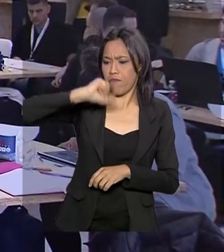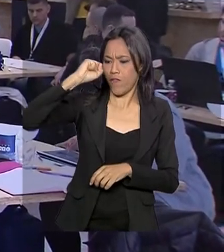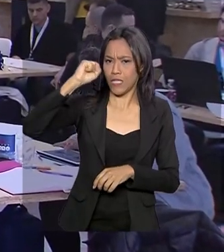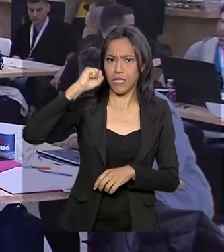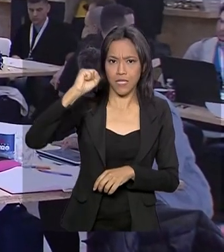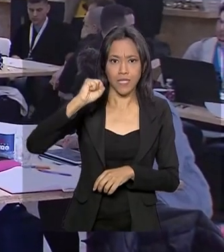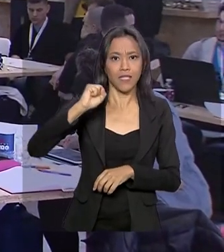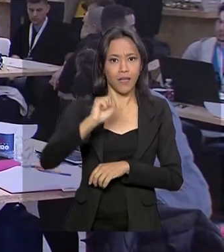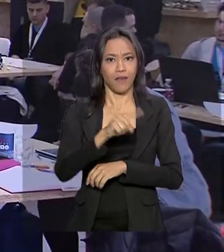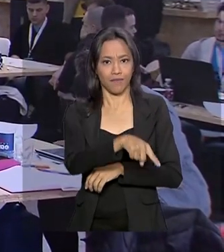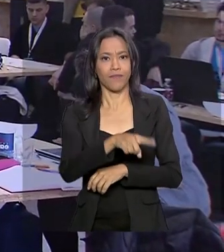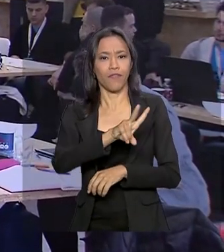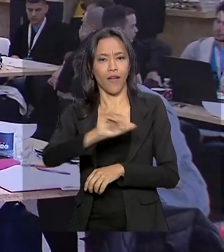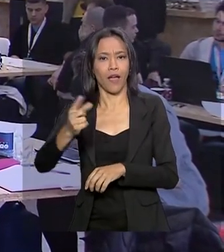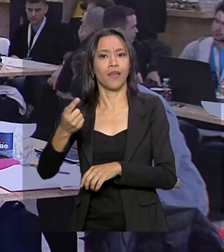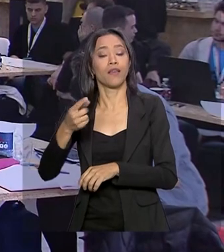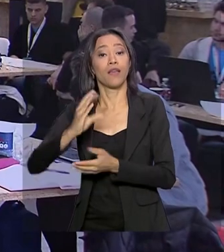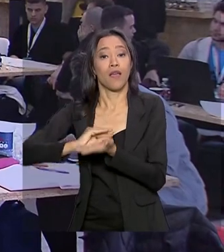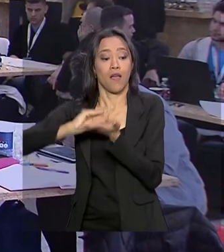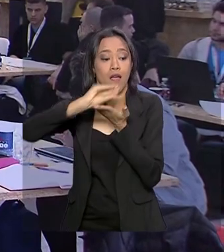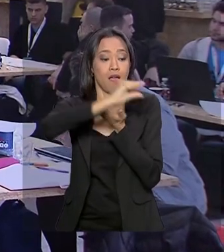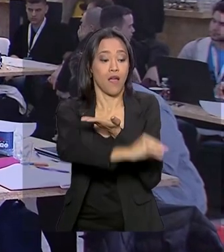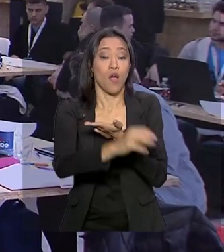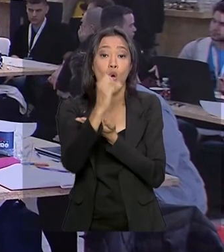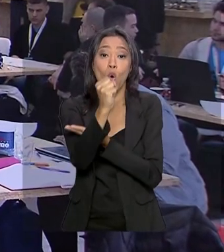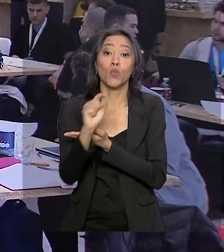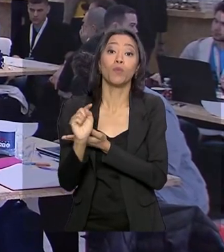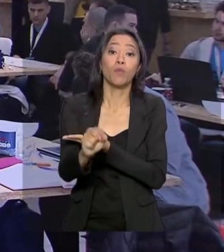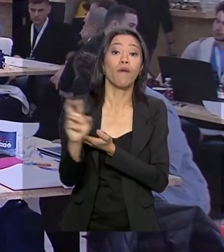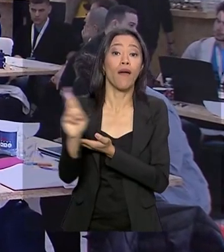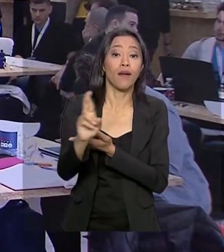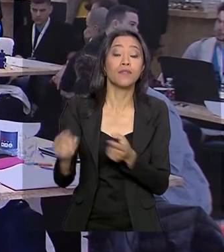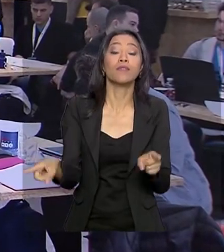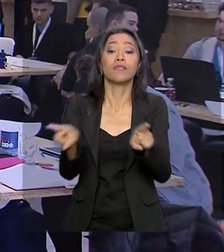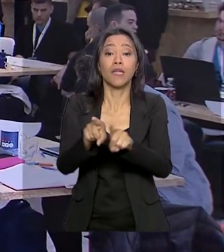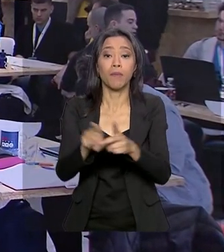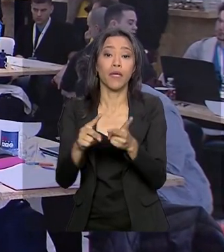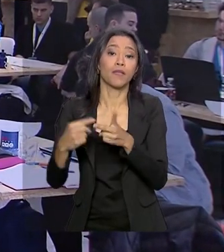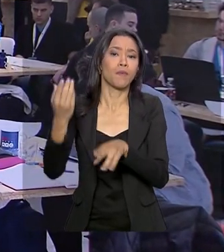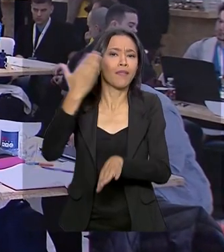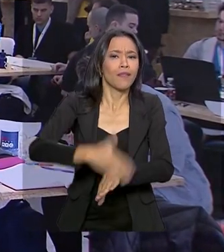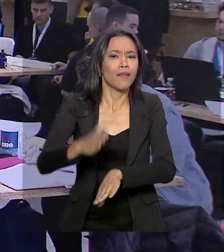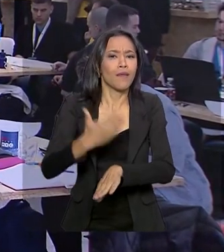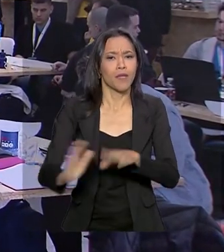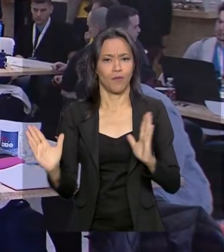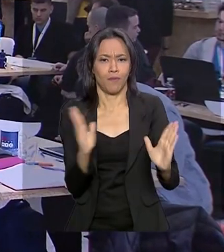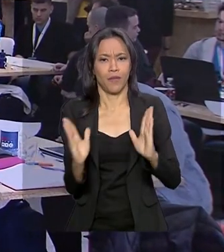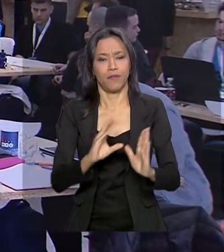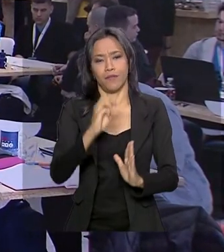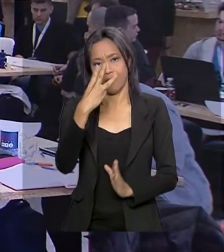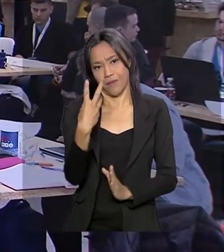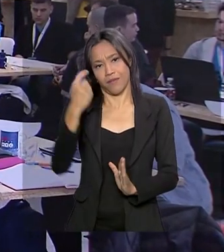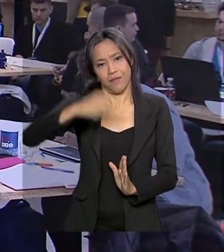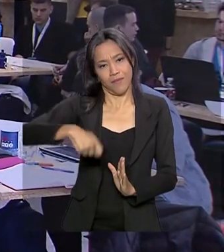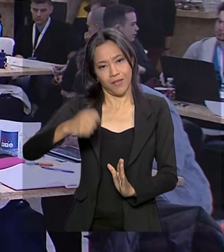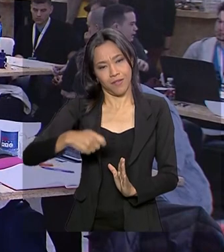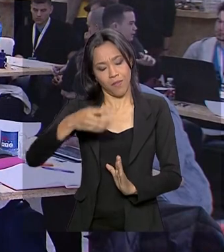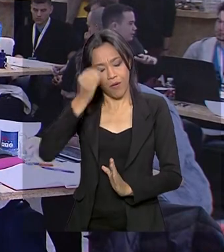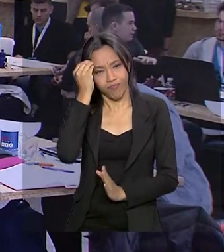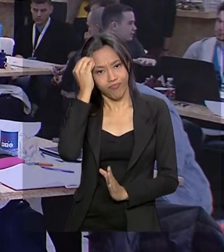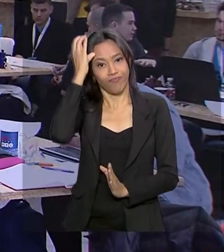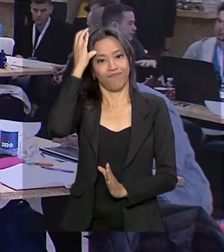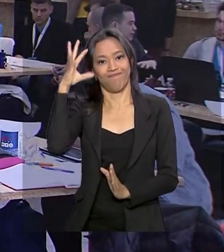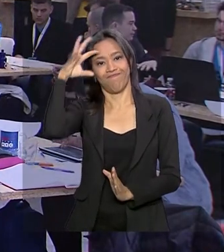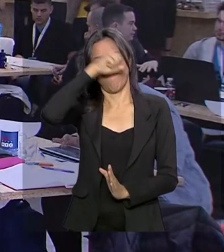a disputa irá receber R 8 mil e também uma capacitação durante três meses para acelerar as suas